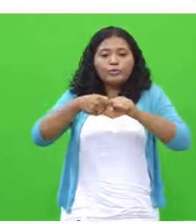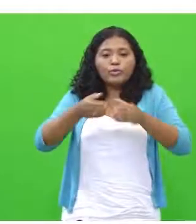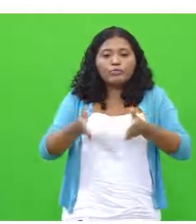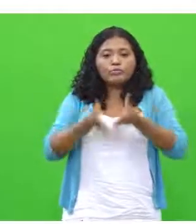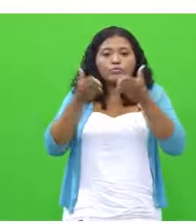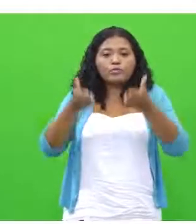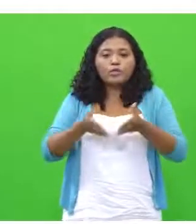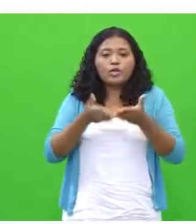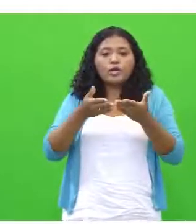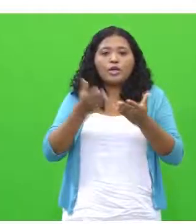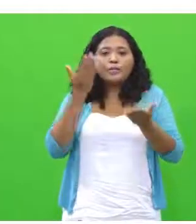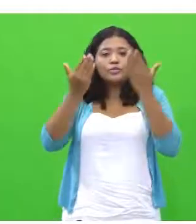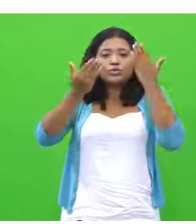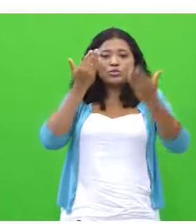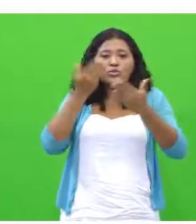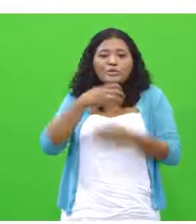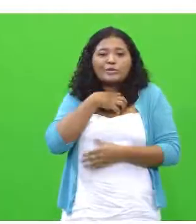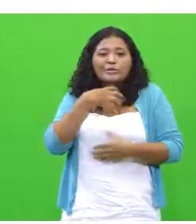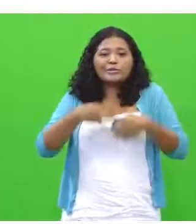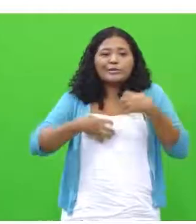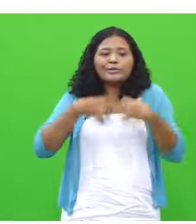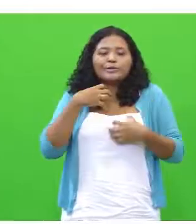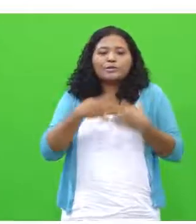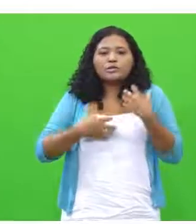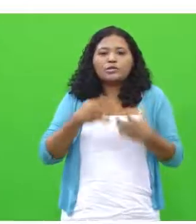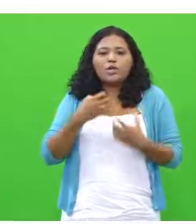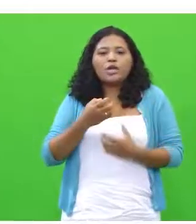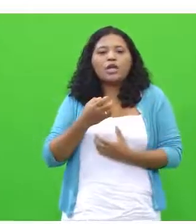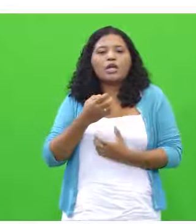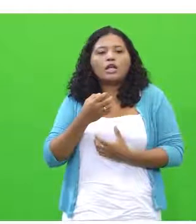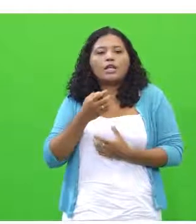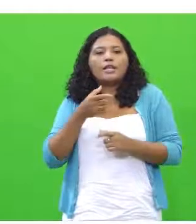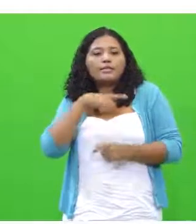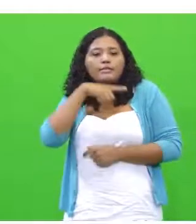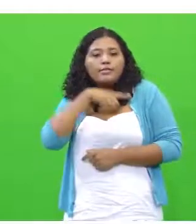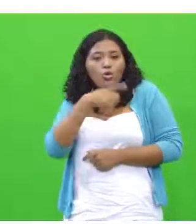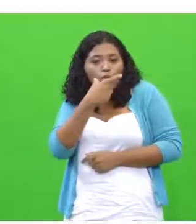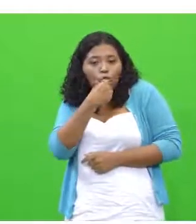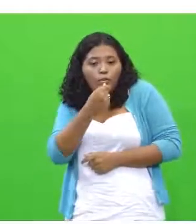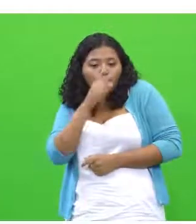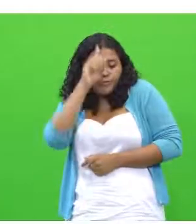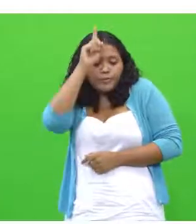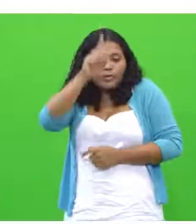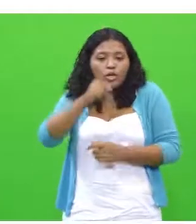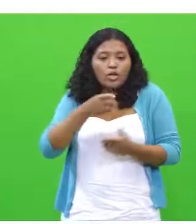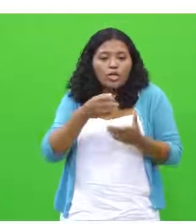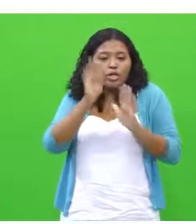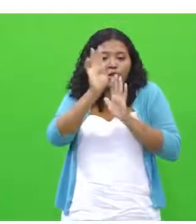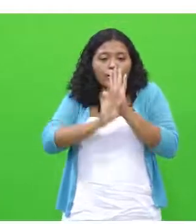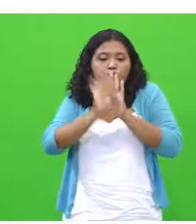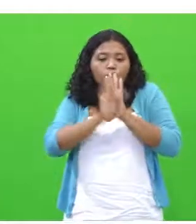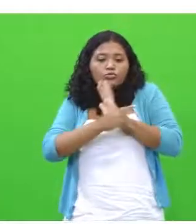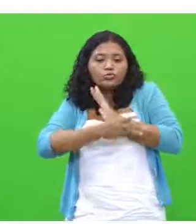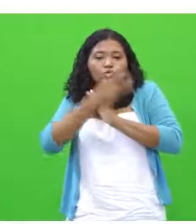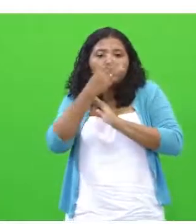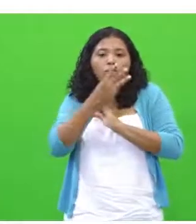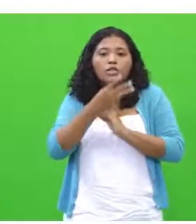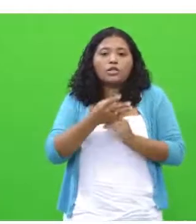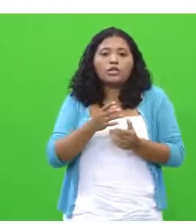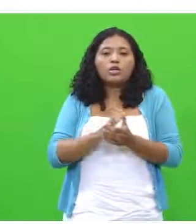psicológicos e emocionais. Ele formalizou uma opinião que perpassa os três textos motivadores,